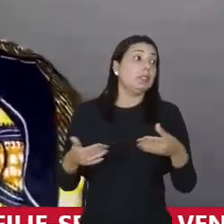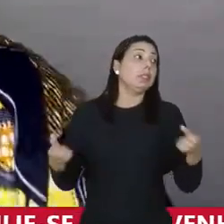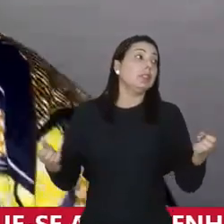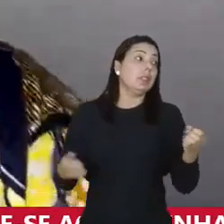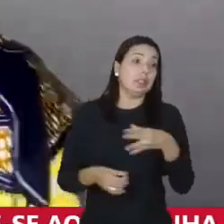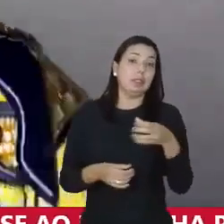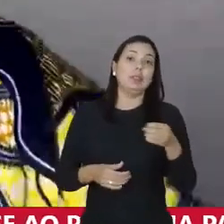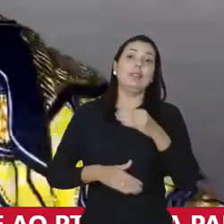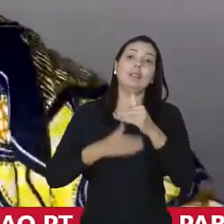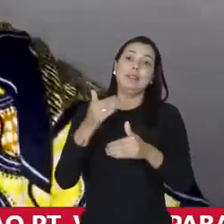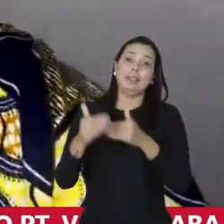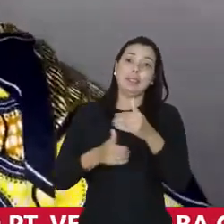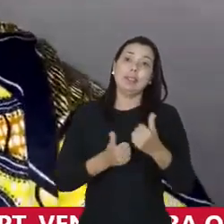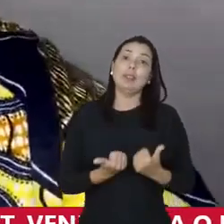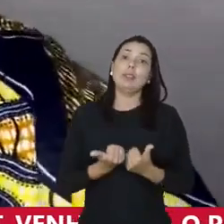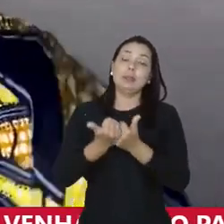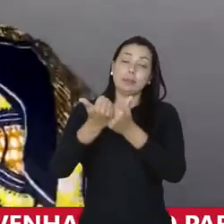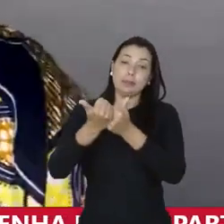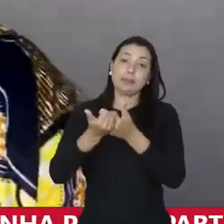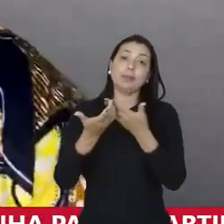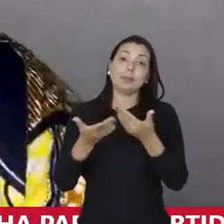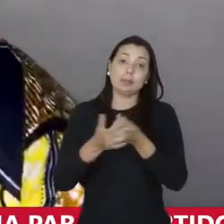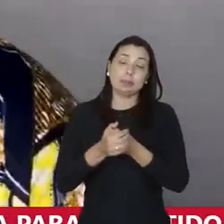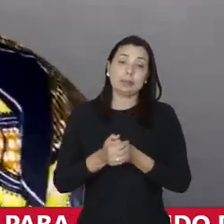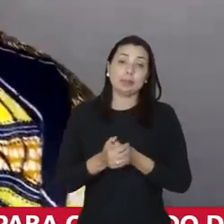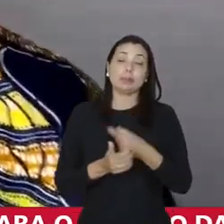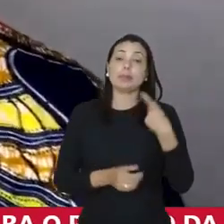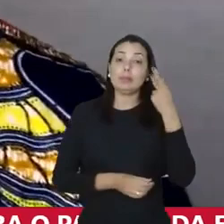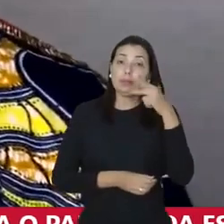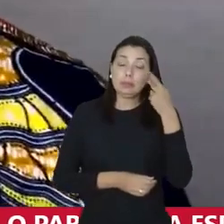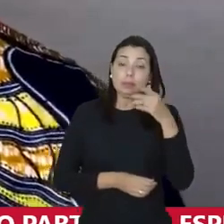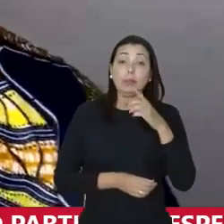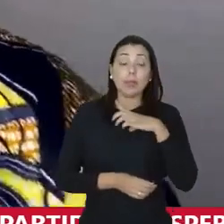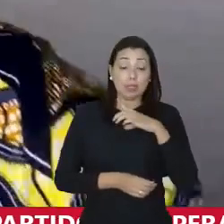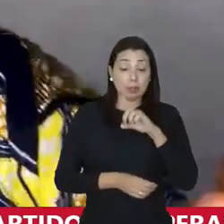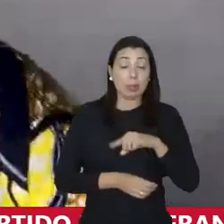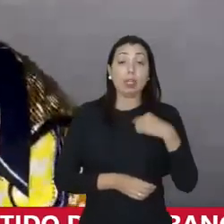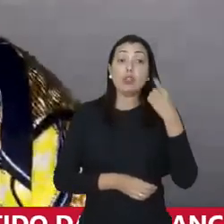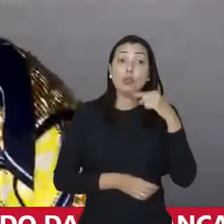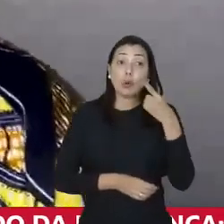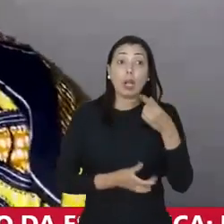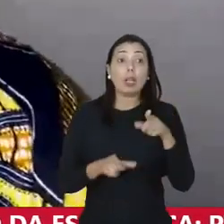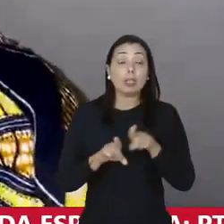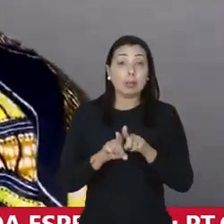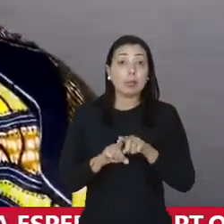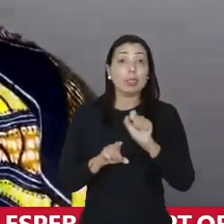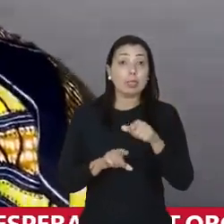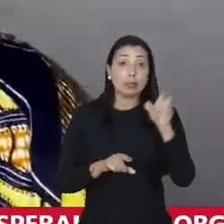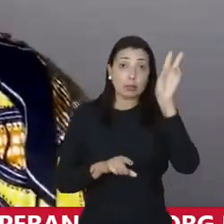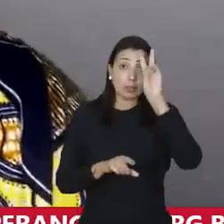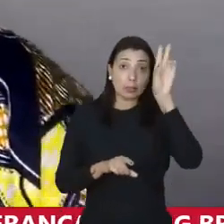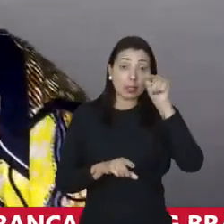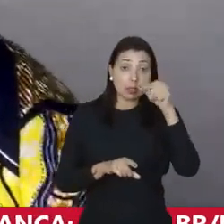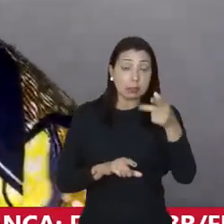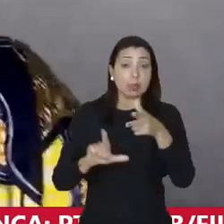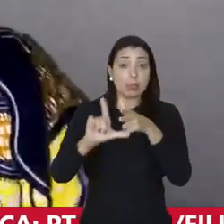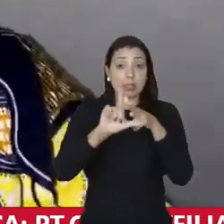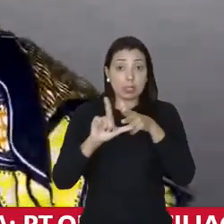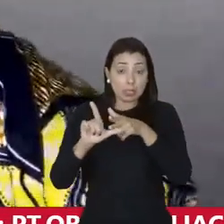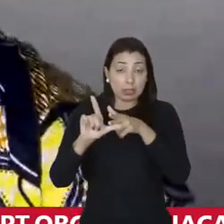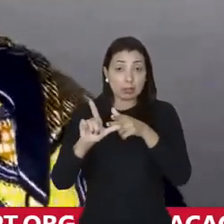recente esse processo de ocupação. Para além de vereador eu também sou advogado. Eu estava, inclusive e vou retornar depois da live